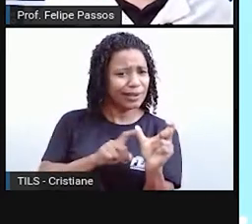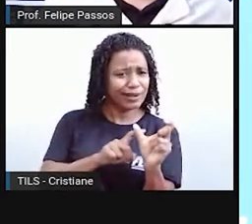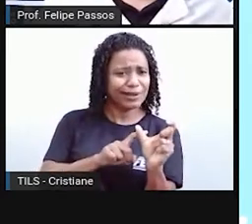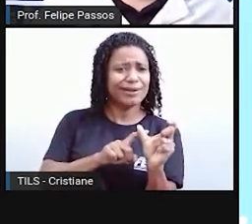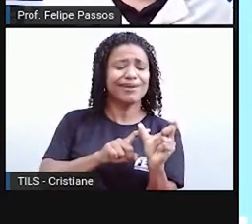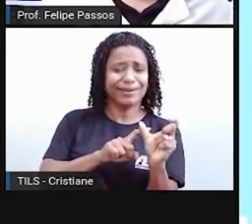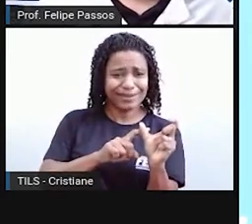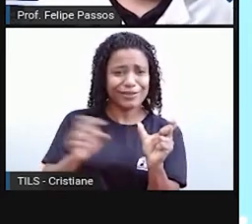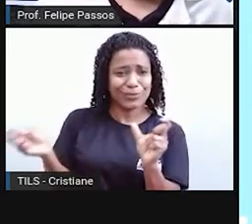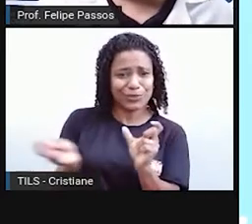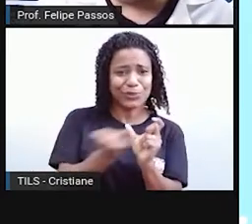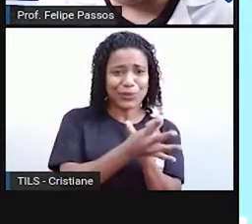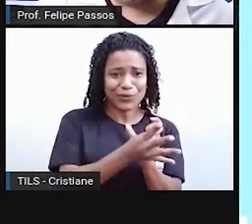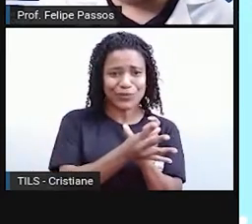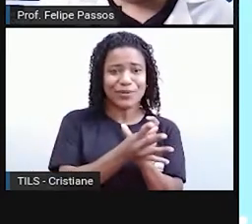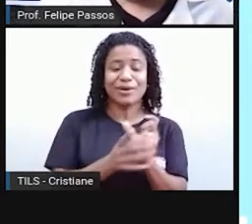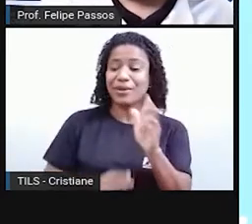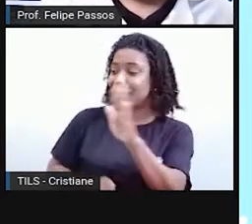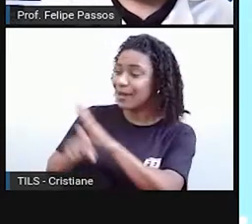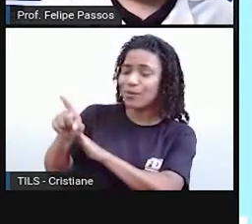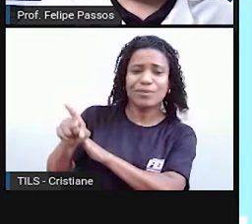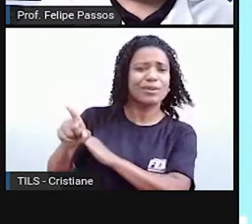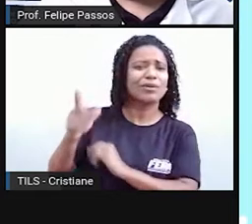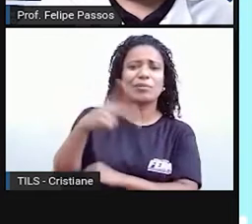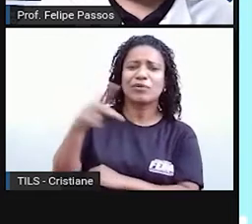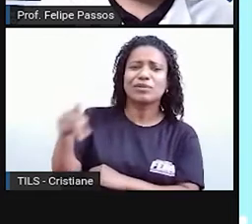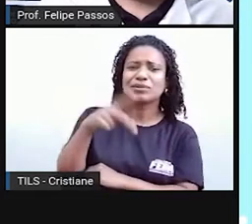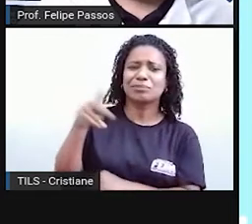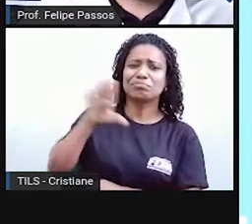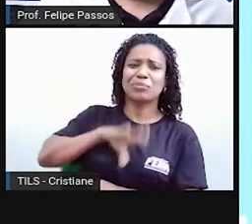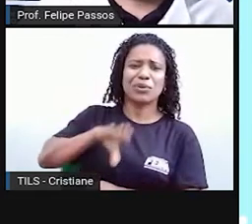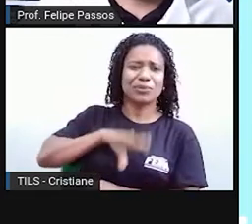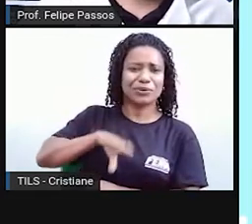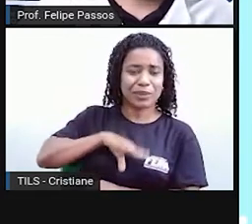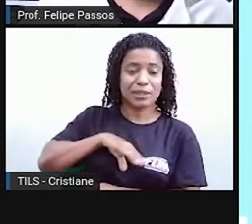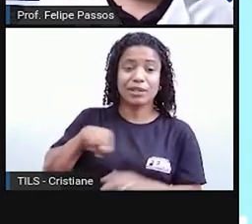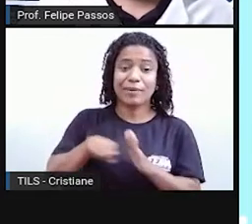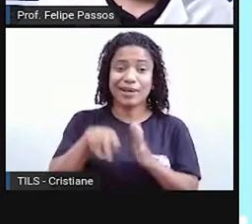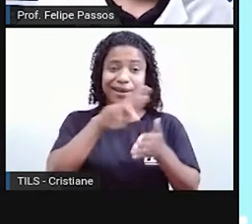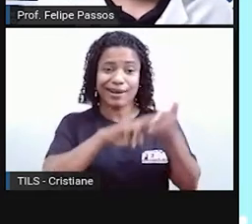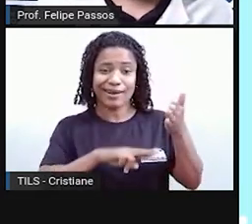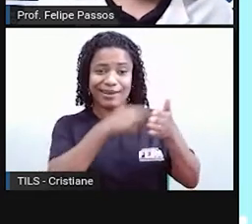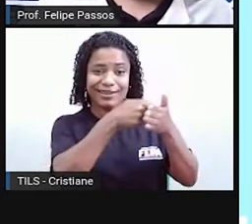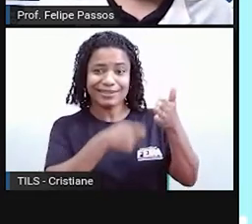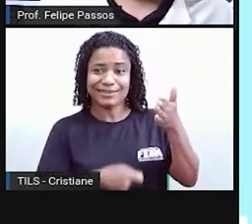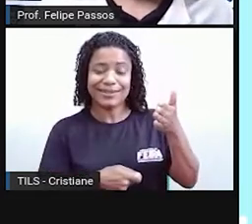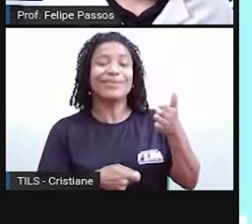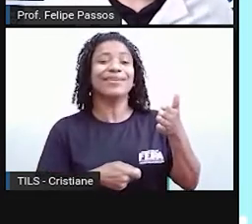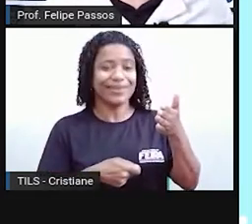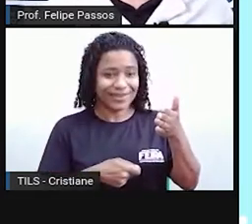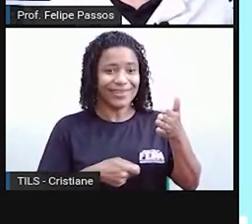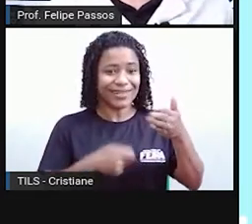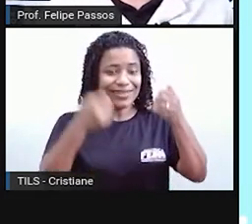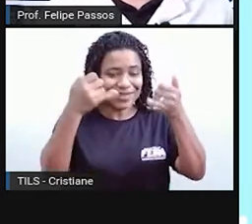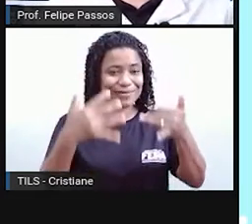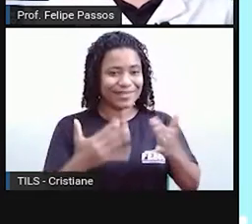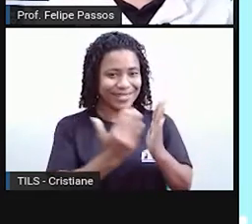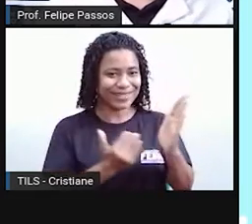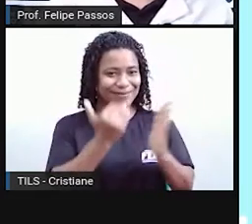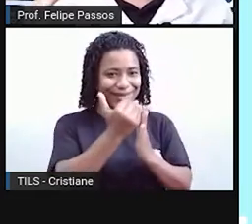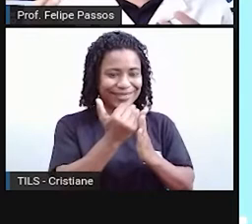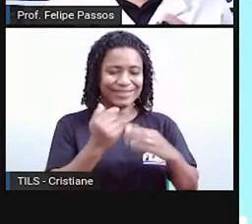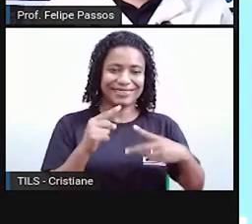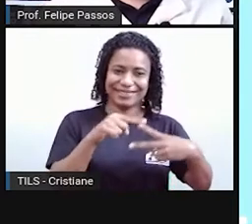Pois é, pergunta lá ao seu professor ou professora de língua portuguesa, de redação, que ele vai saber falar mais sobre isso. Hoje a gente vai